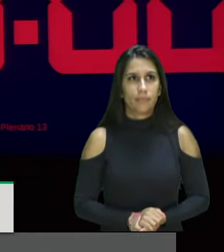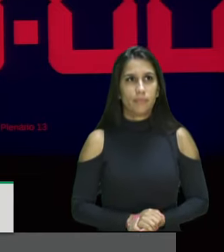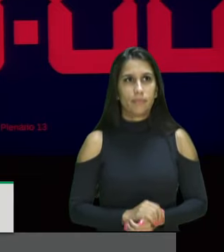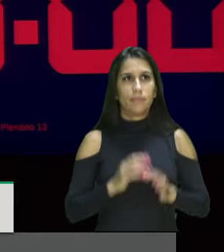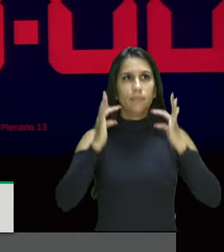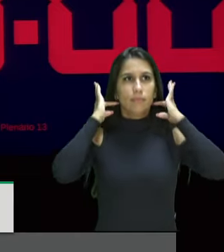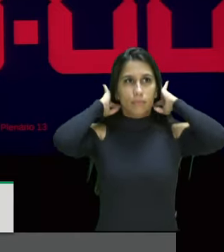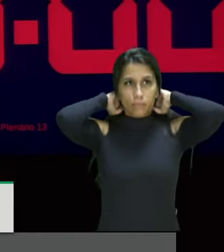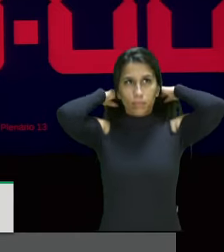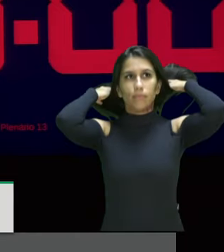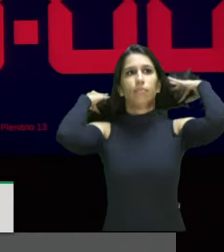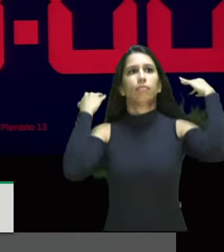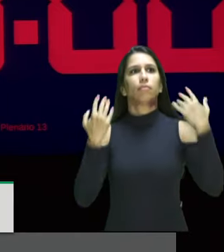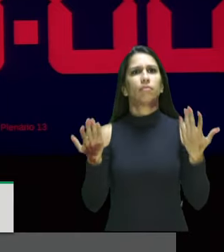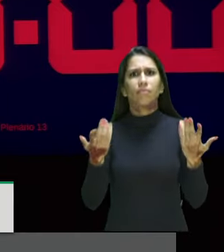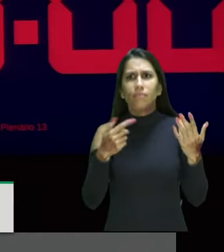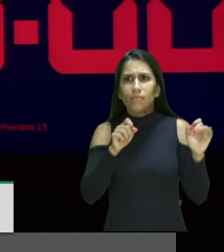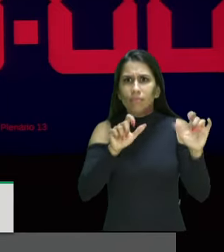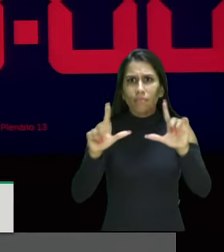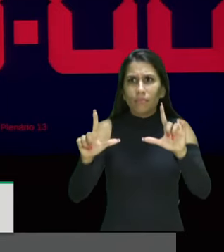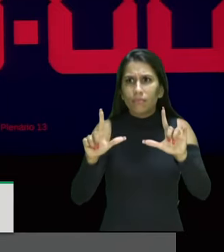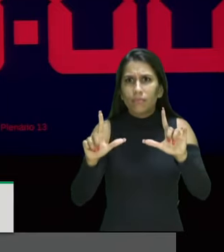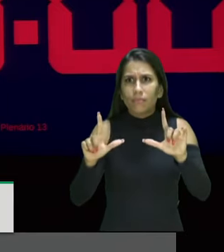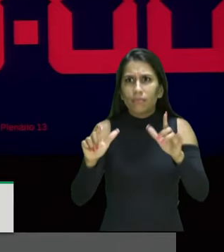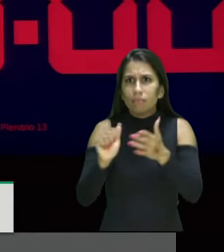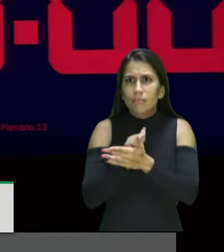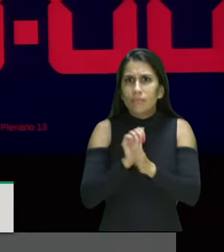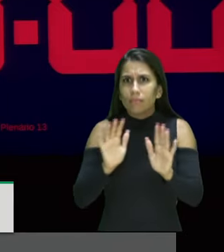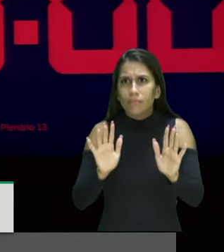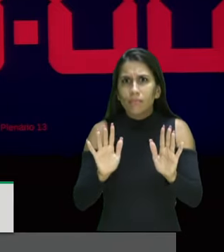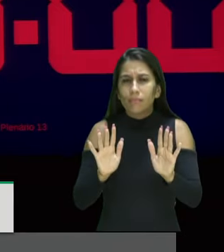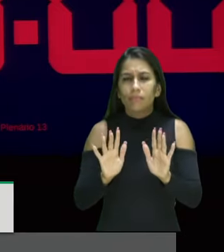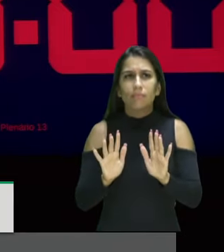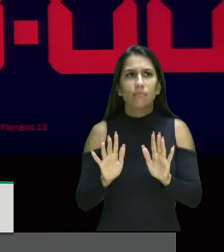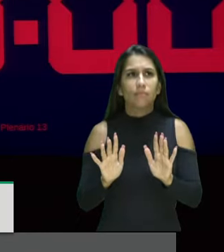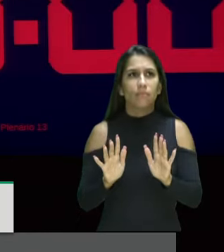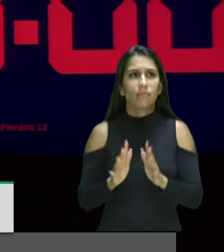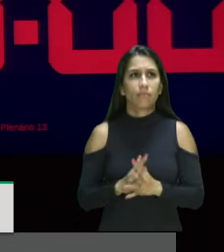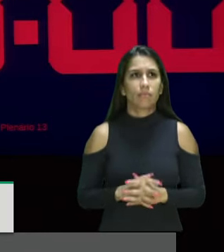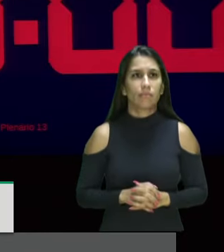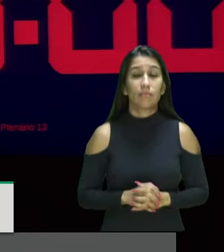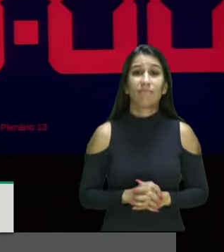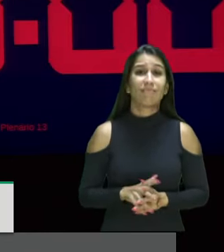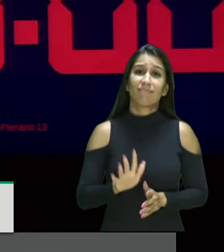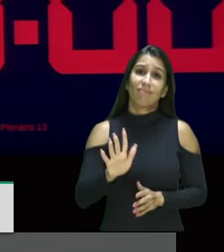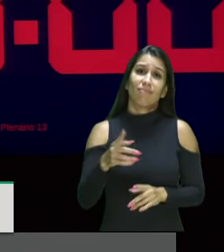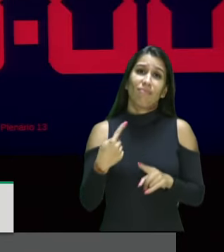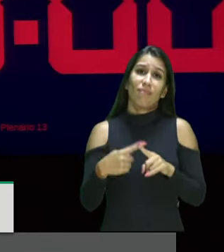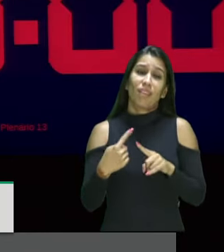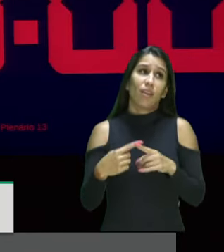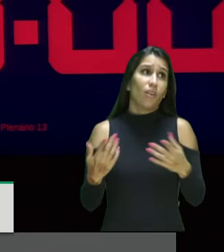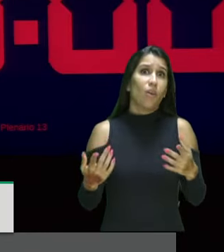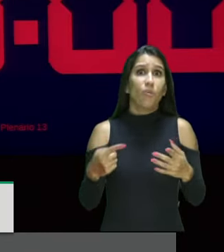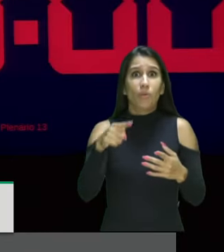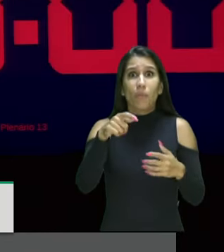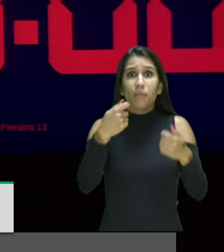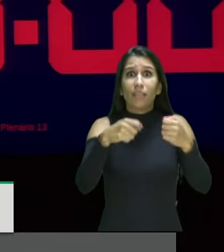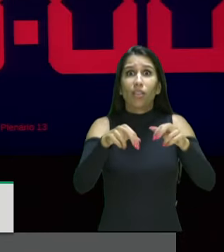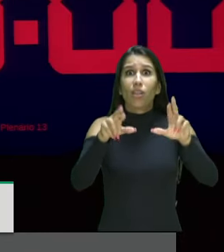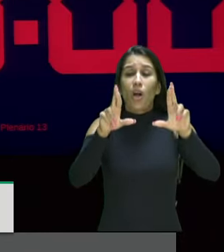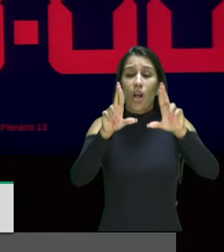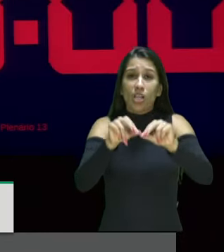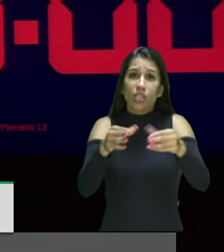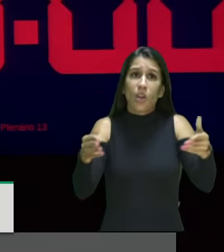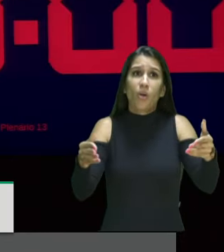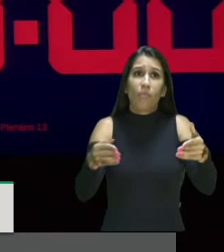Foi retirada a página. Eu espero que possa voltar. Na verdade, a gente precisa que o senhor conclua